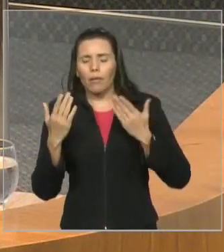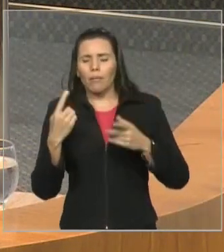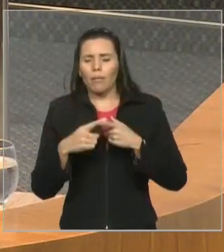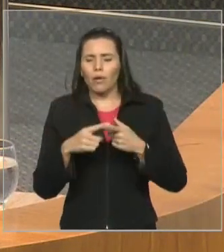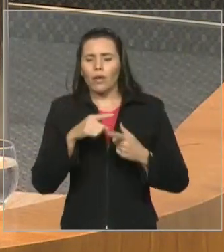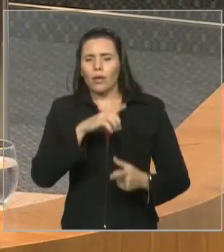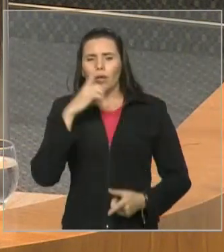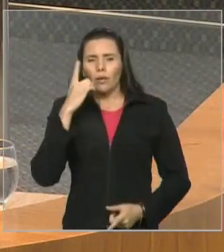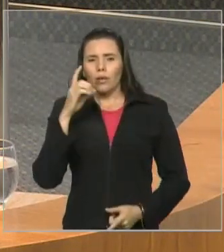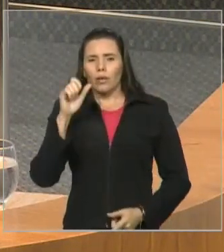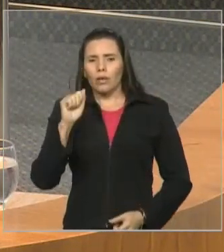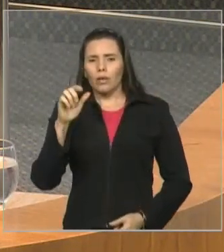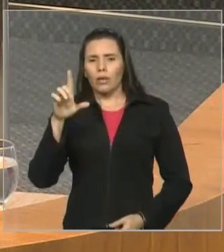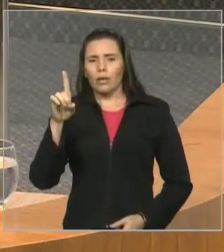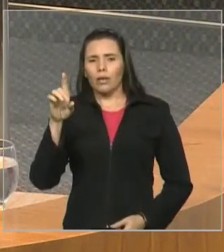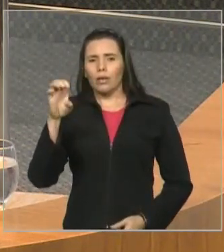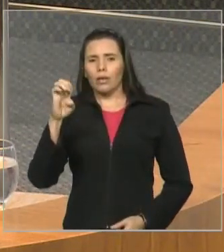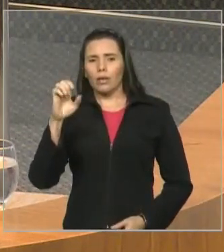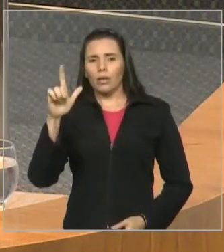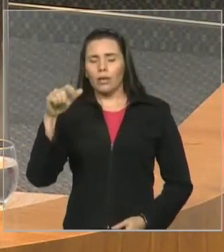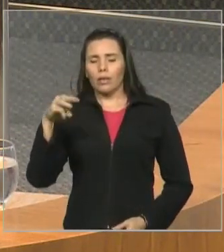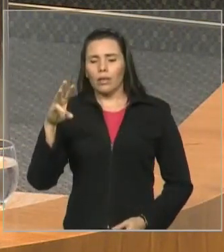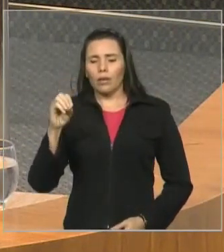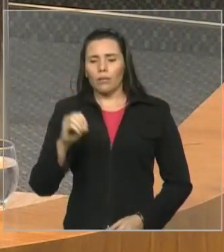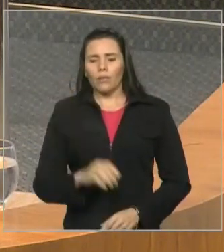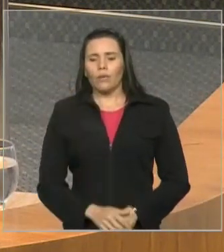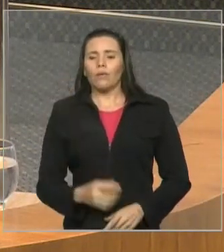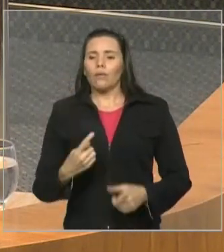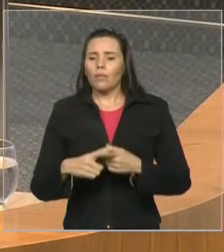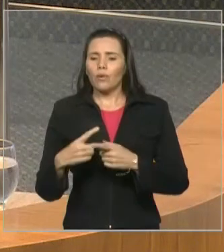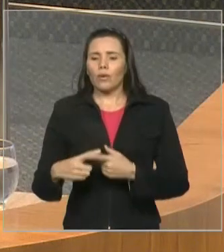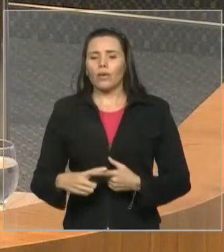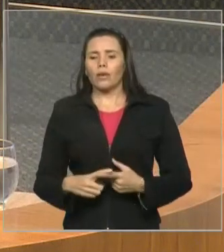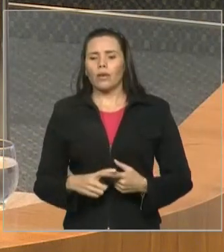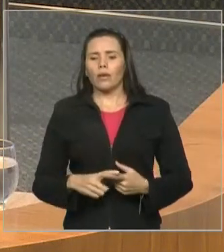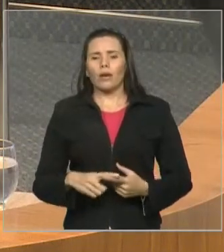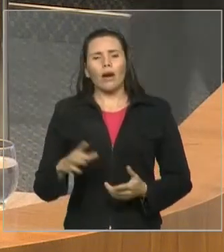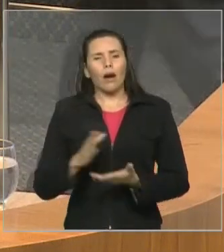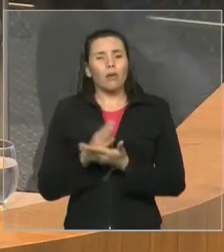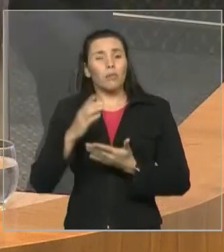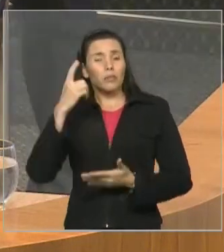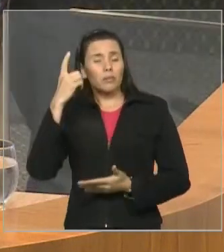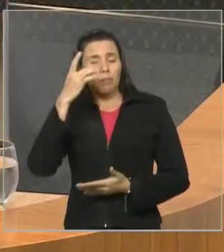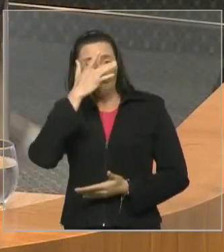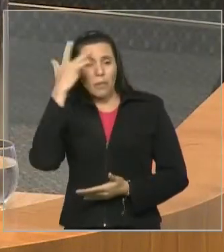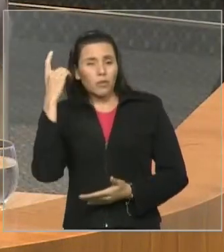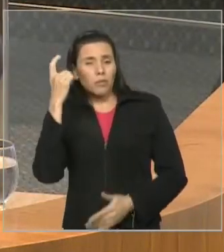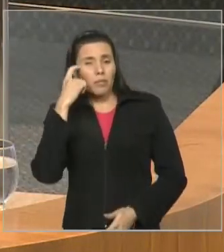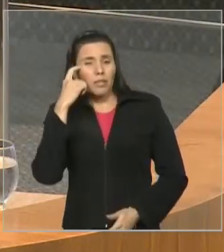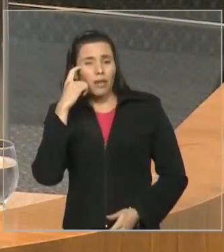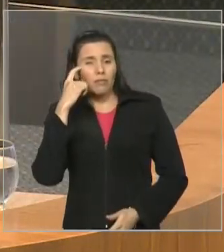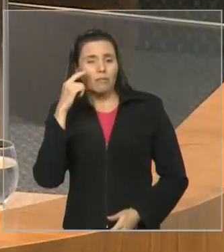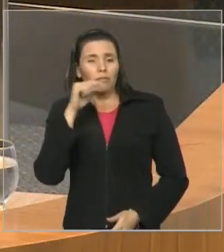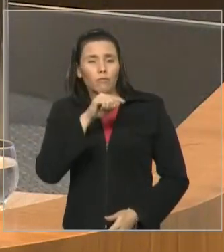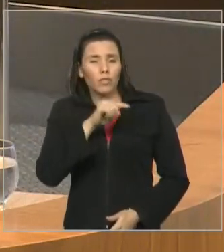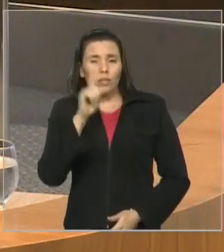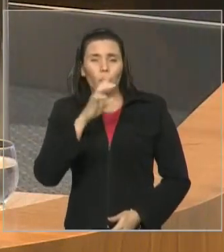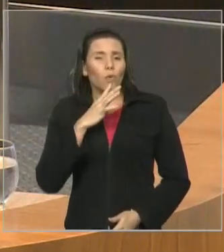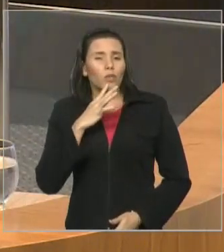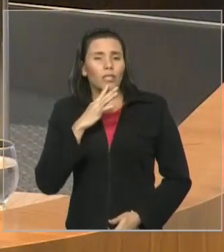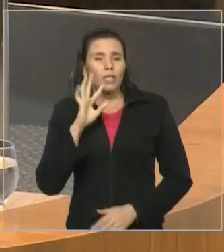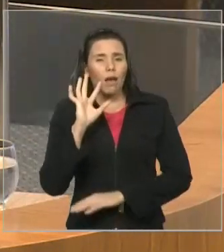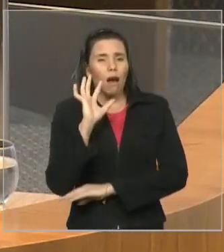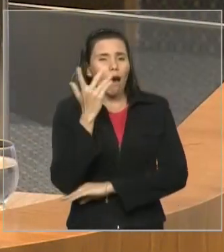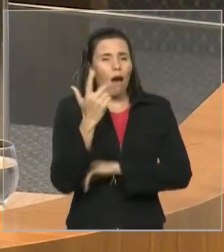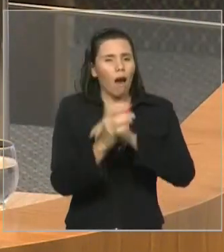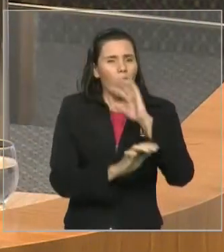não era um deputado tido como um deputado próximo da agricultura familiar. E aí eu disse, ainda agora, para o deputado Marco Aurélio, que uma das